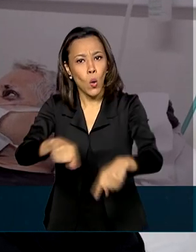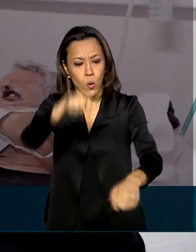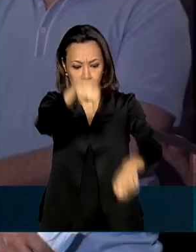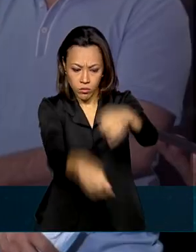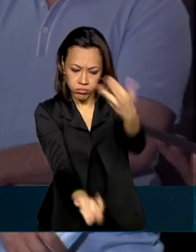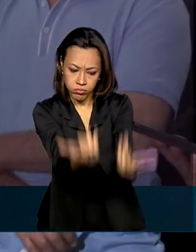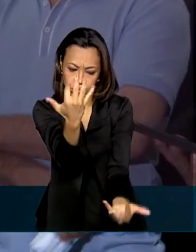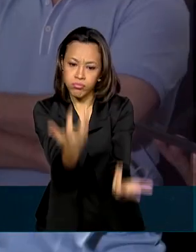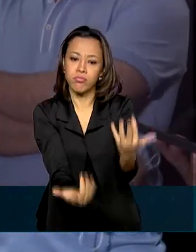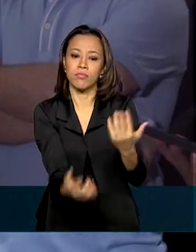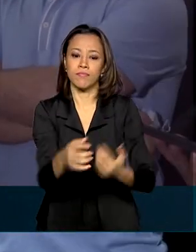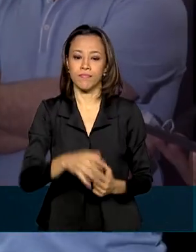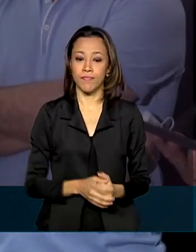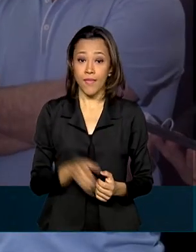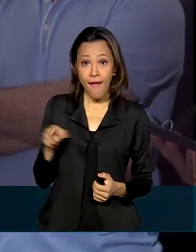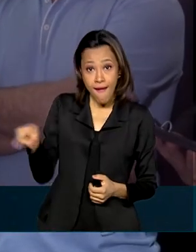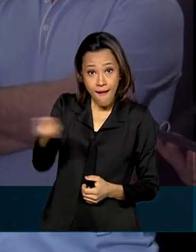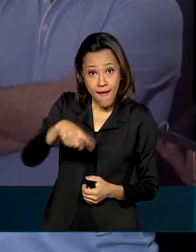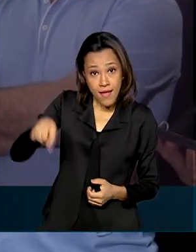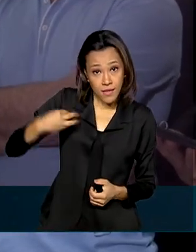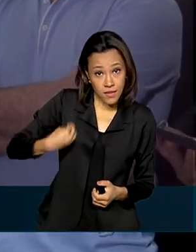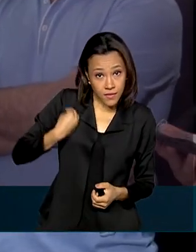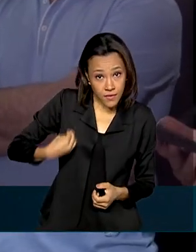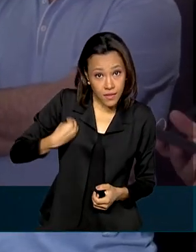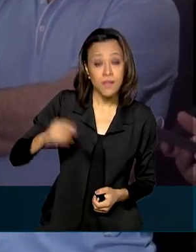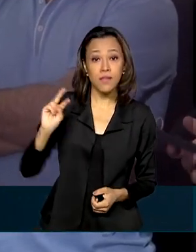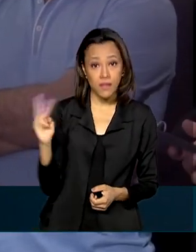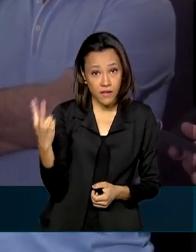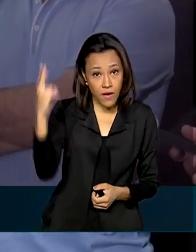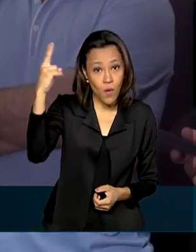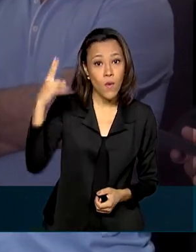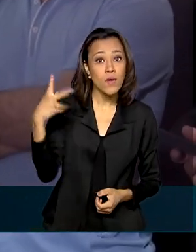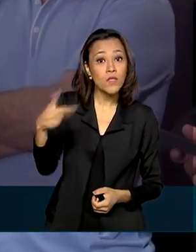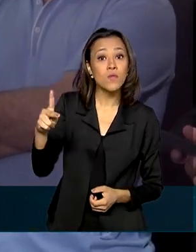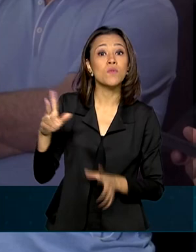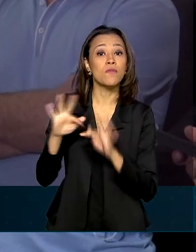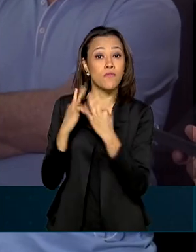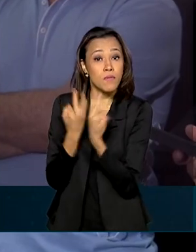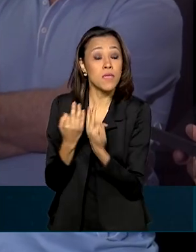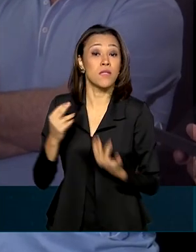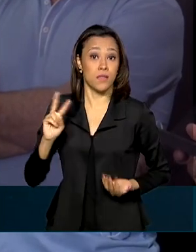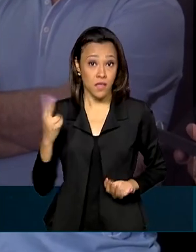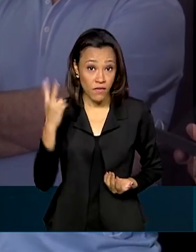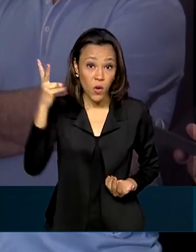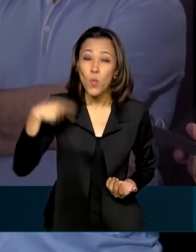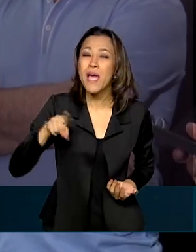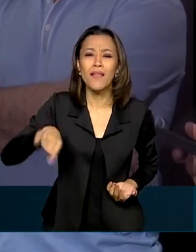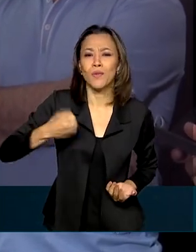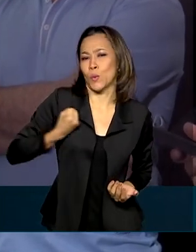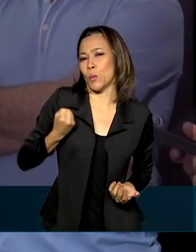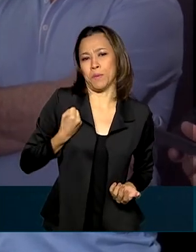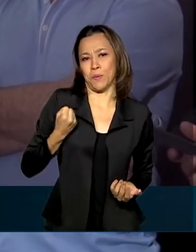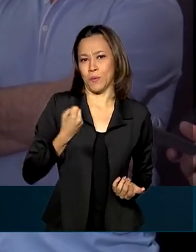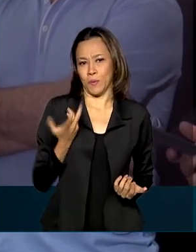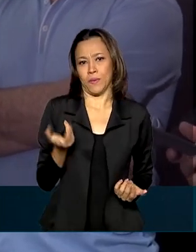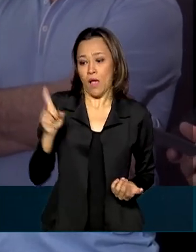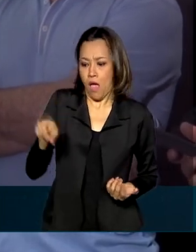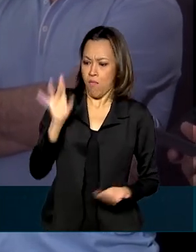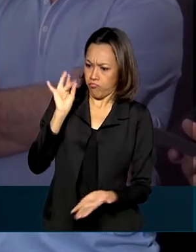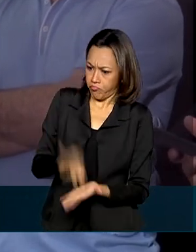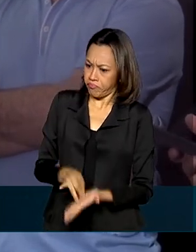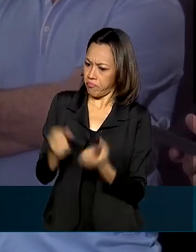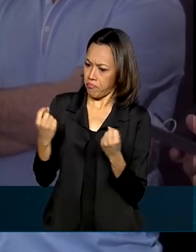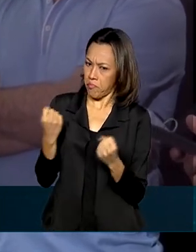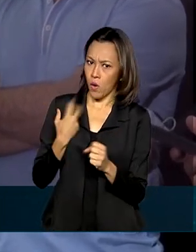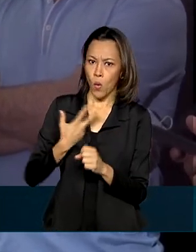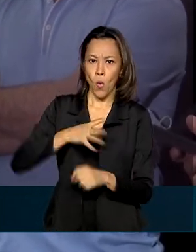no Pantanal. Essas vidas têm valor. Suas famílias têm valor. Eles não são números. Ao contrário, são verdadeiros